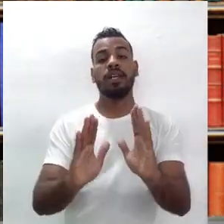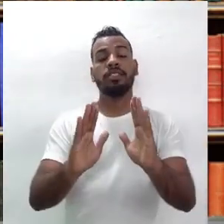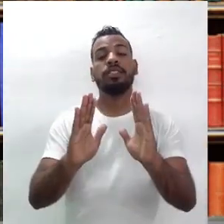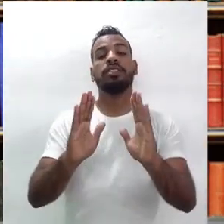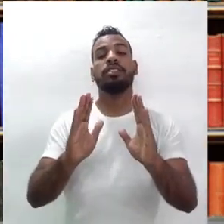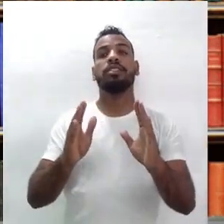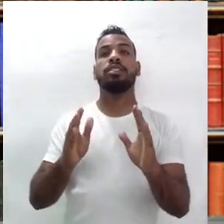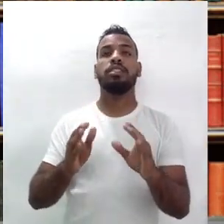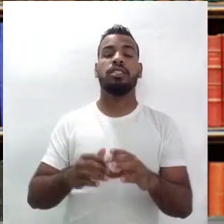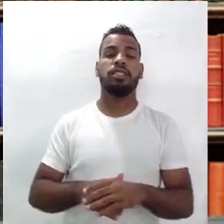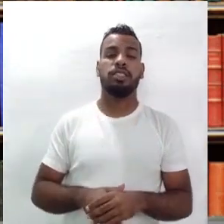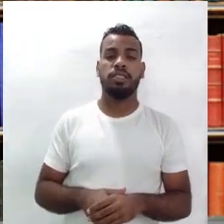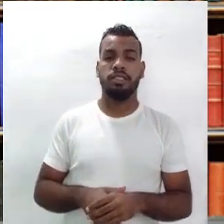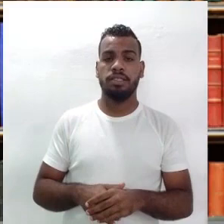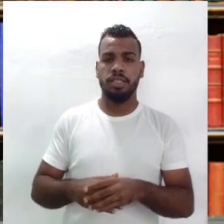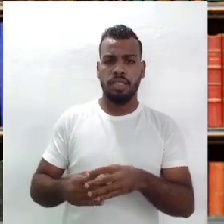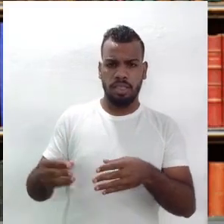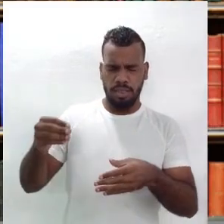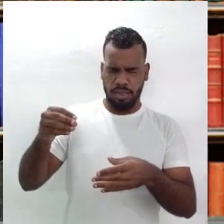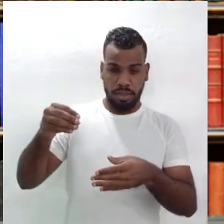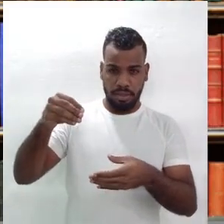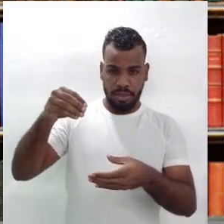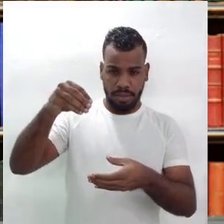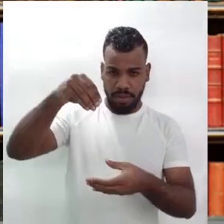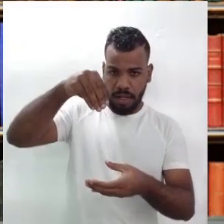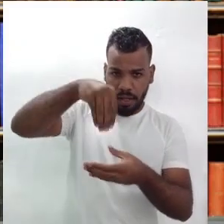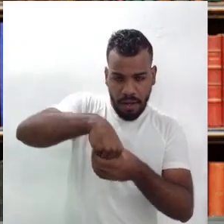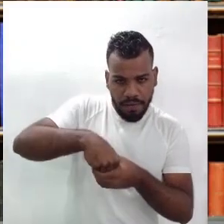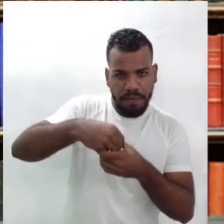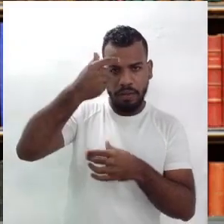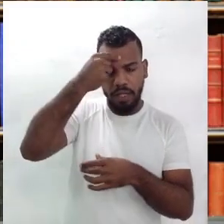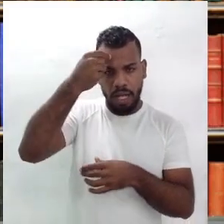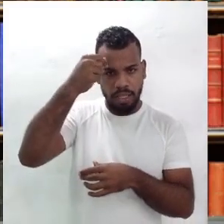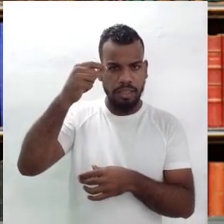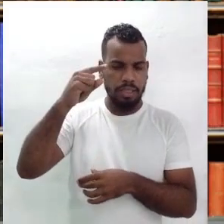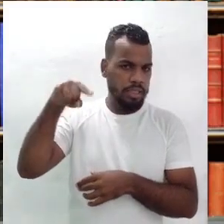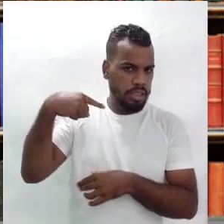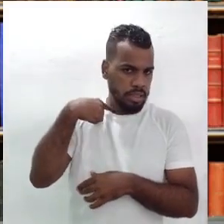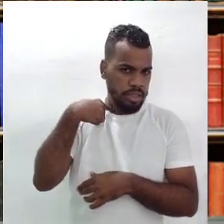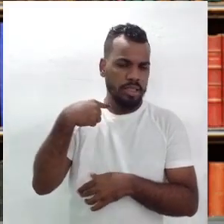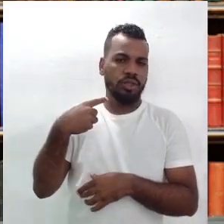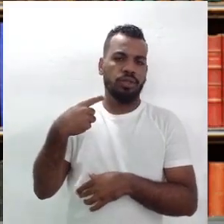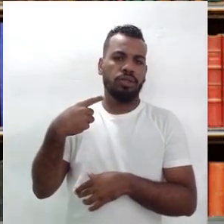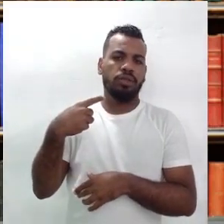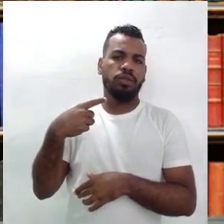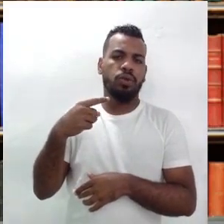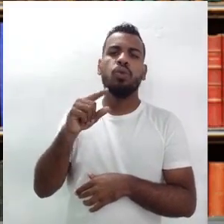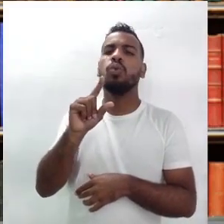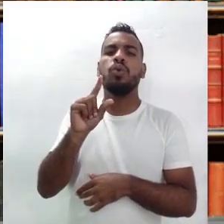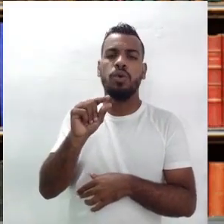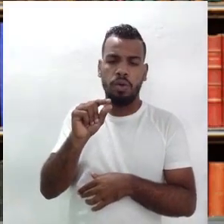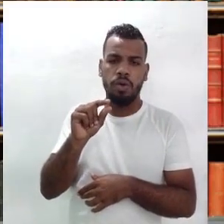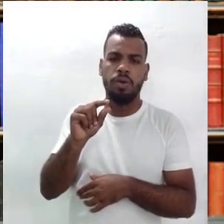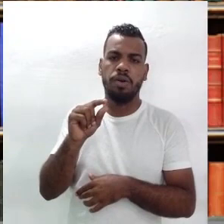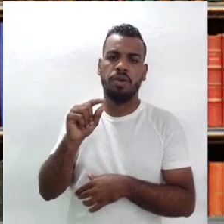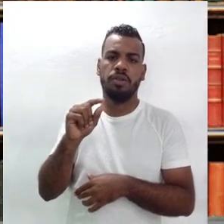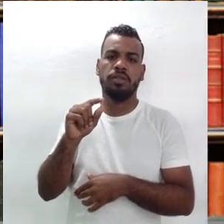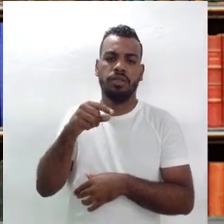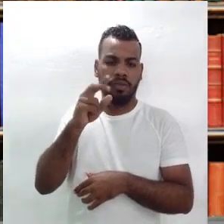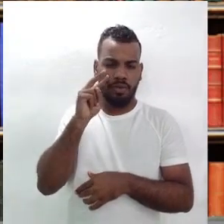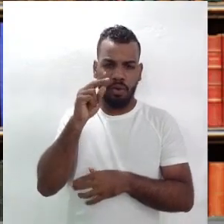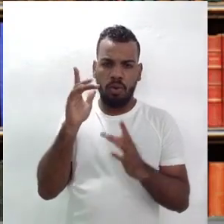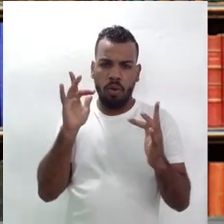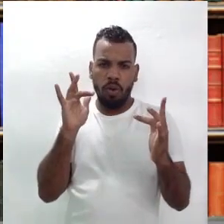foi dentro da Universidade, da Faculdade de Direito, que ele teve um contato realmente muito mais